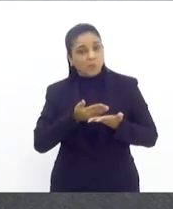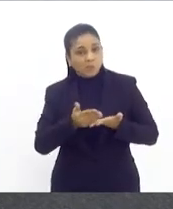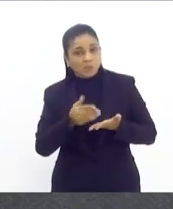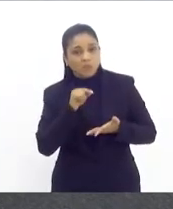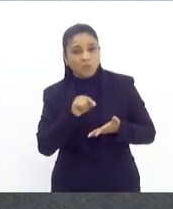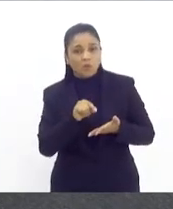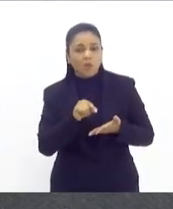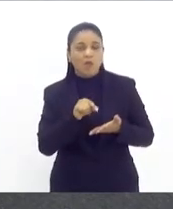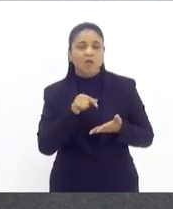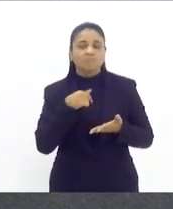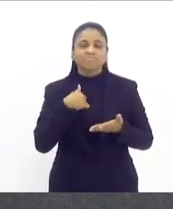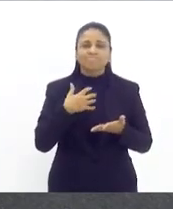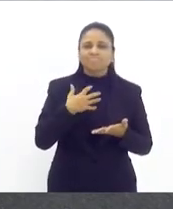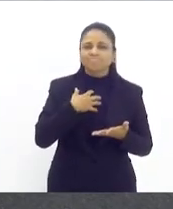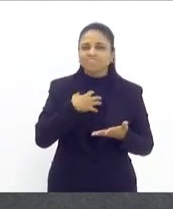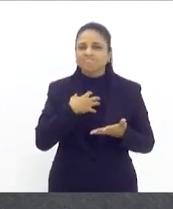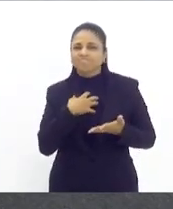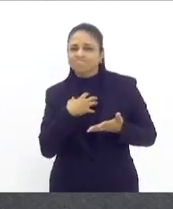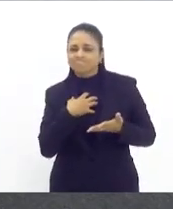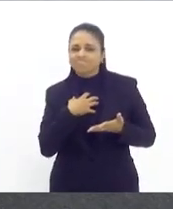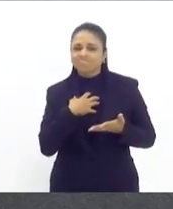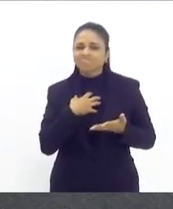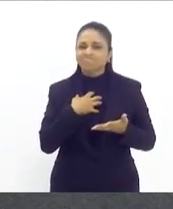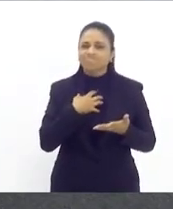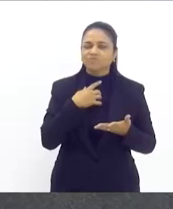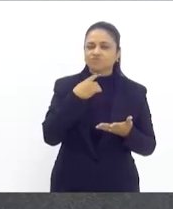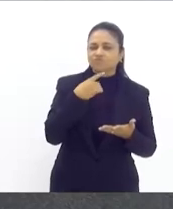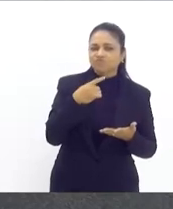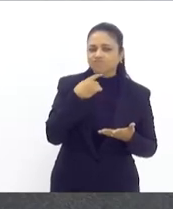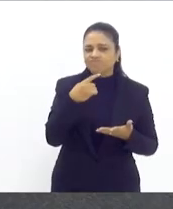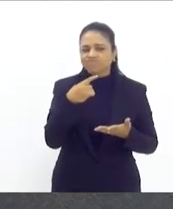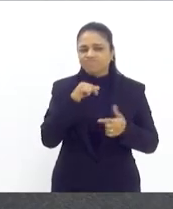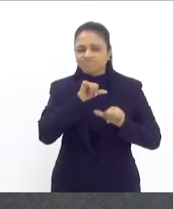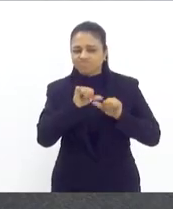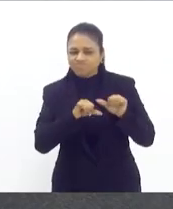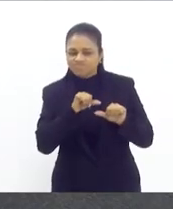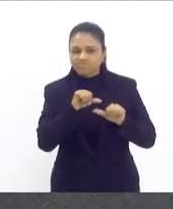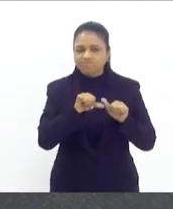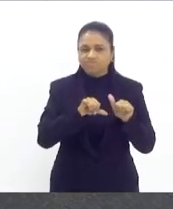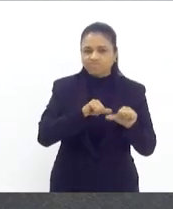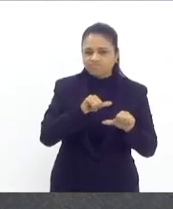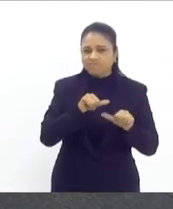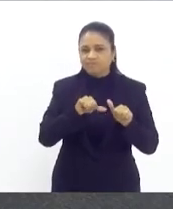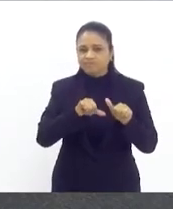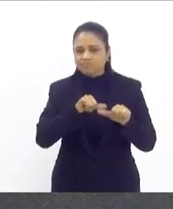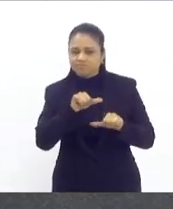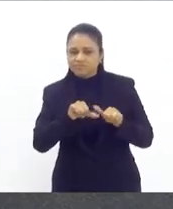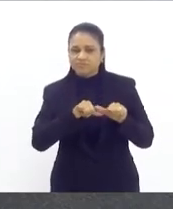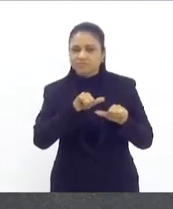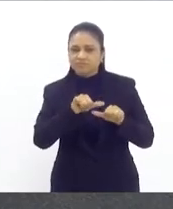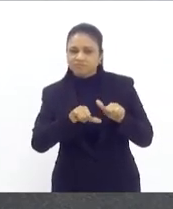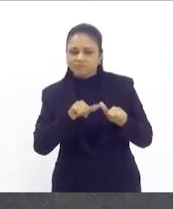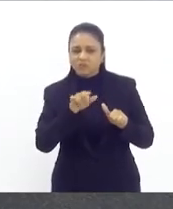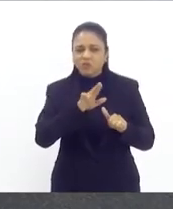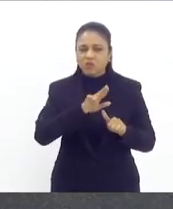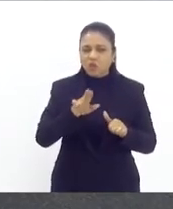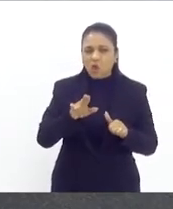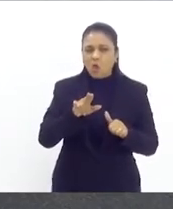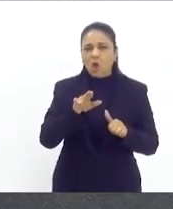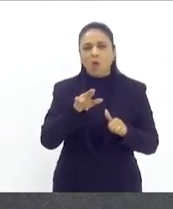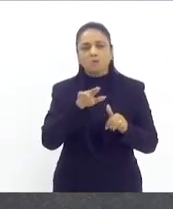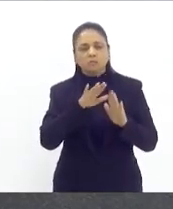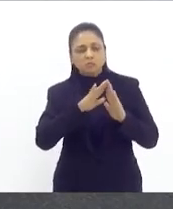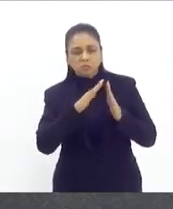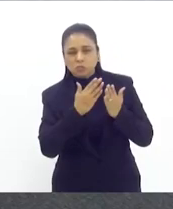tenho sempre um certo receio de ficar alterando o nome ou de uma escola, ou